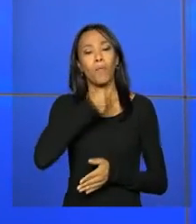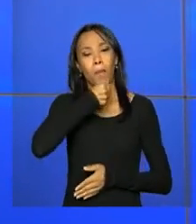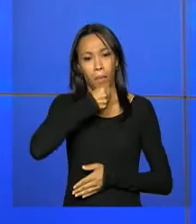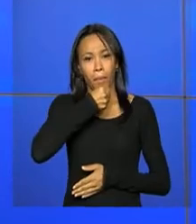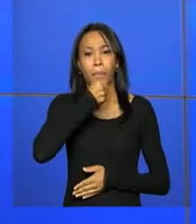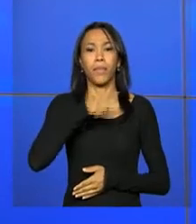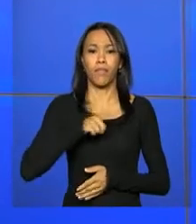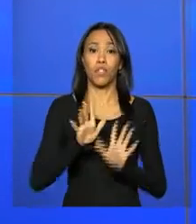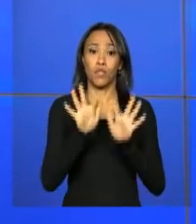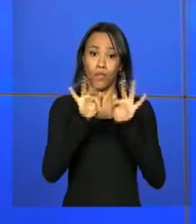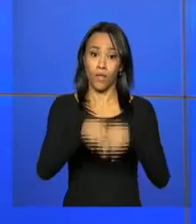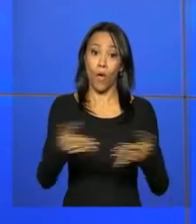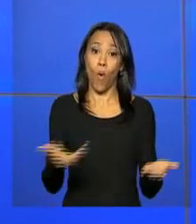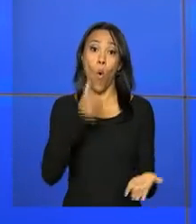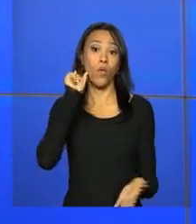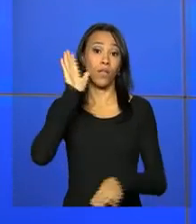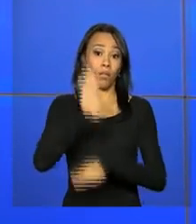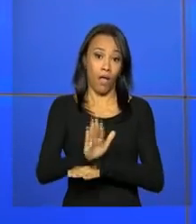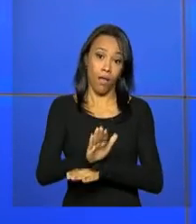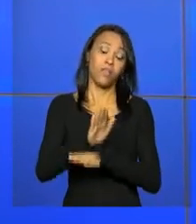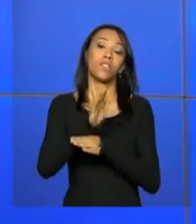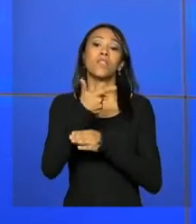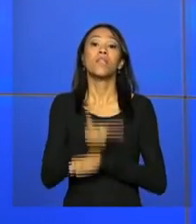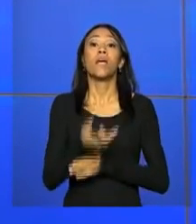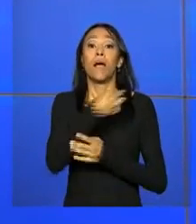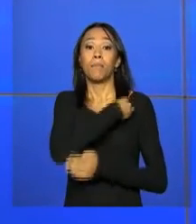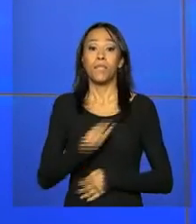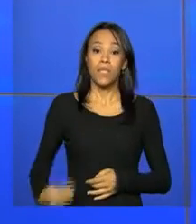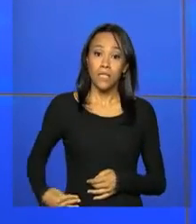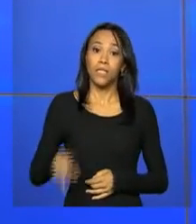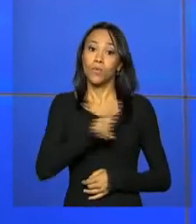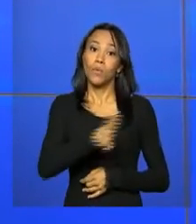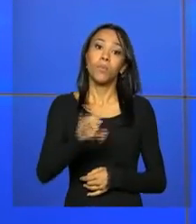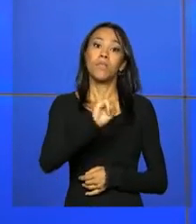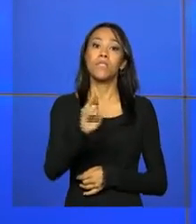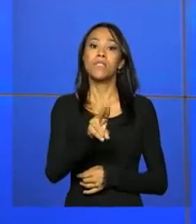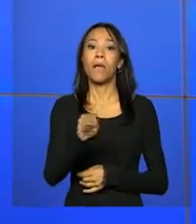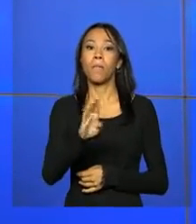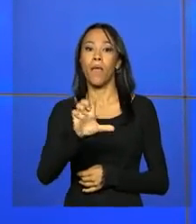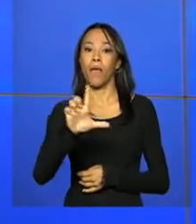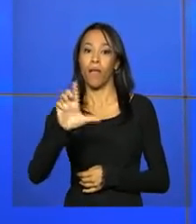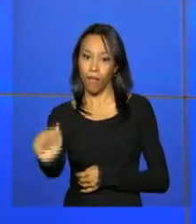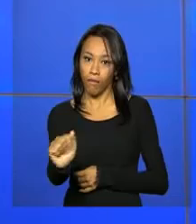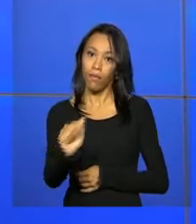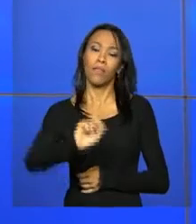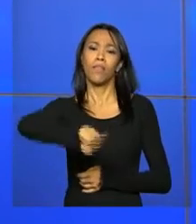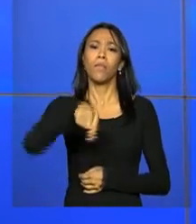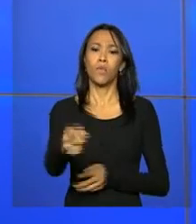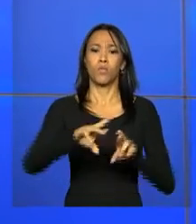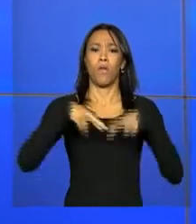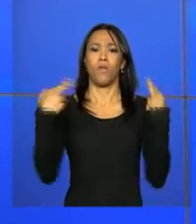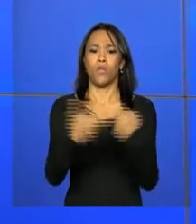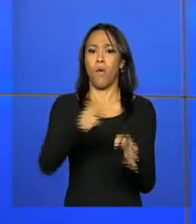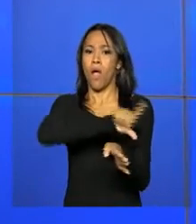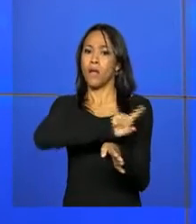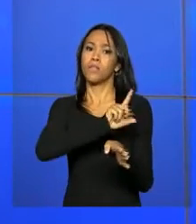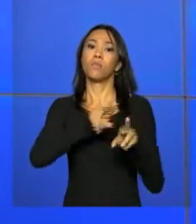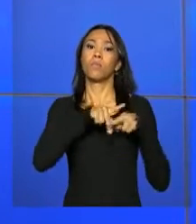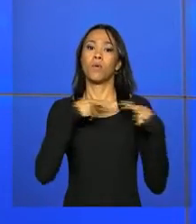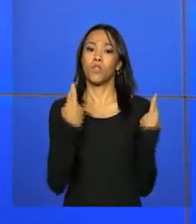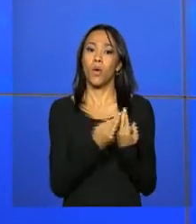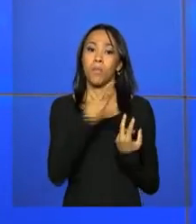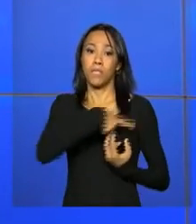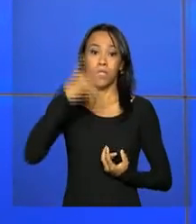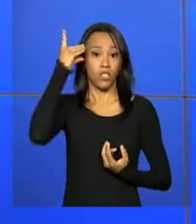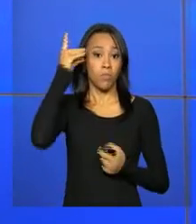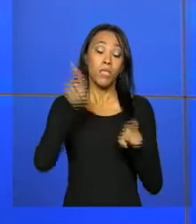coletiva no final da tarde de ontem pela ministra do Meio Ambiente, Isabela Teixeira, após uma reunião com a presidenta Dilma Rousseff e